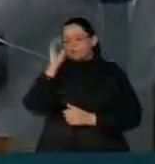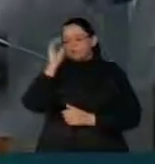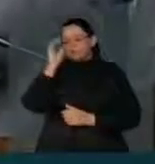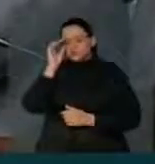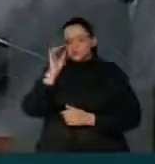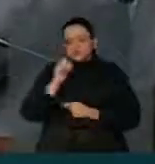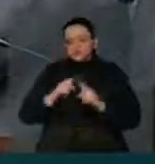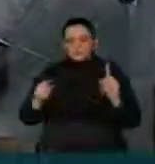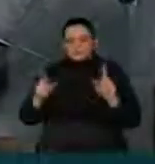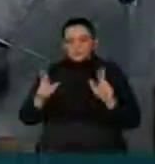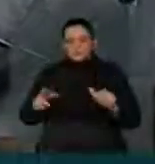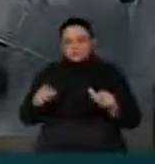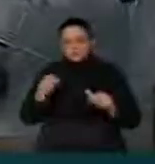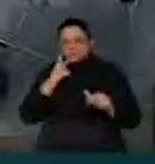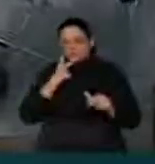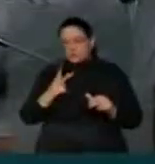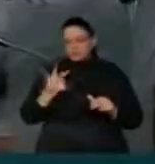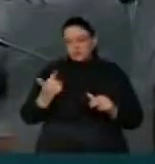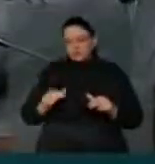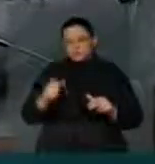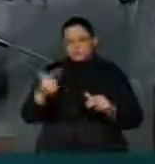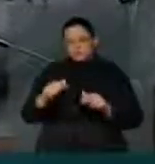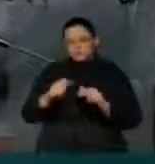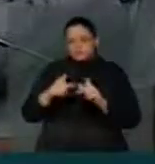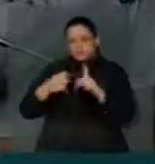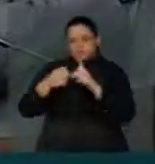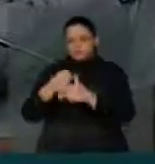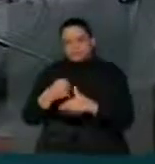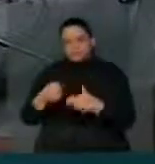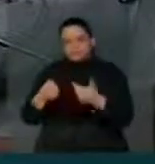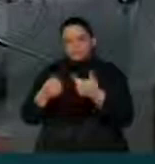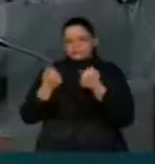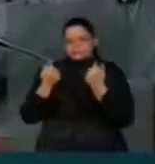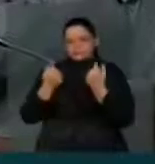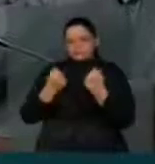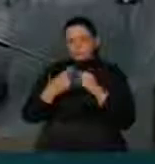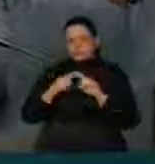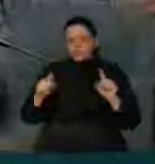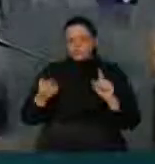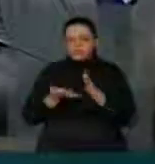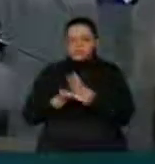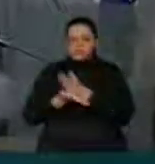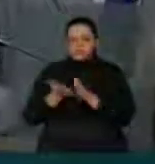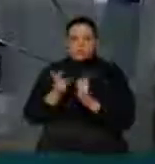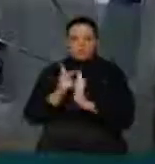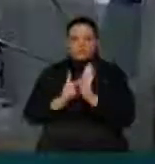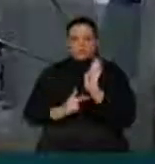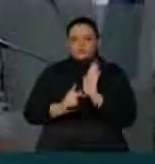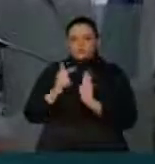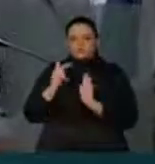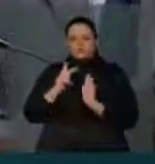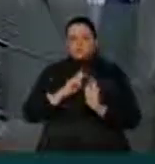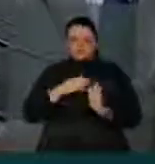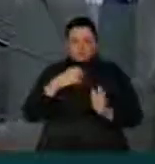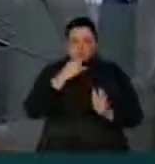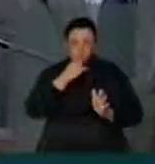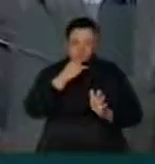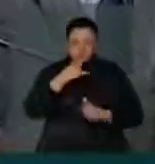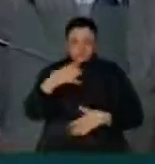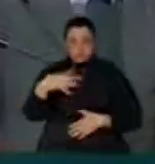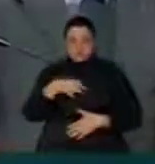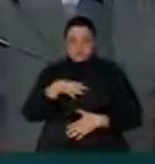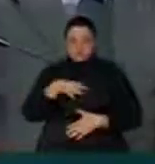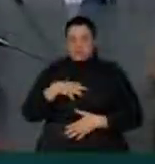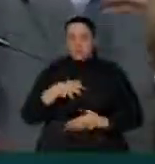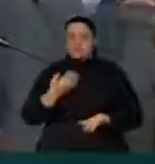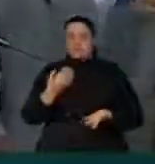que não houve interrupção do fluxo financeiro, mas alguns projetos, inclusive na Bahia, em Serro, se ressentem da